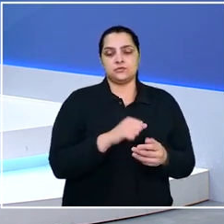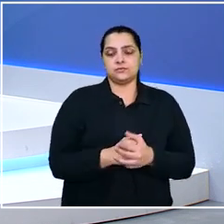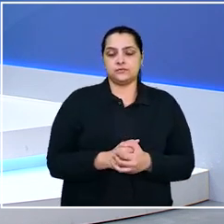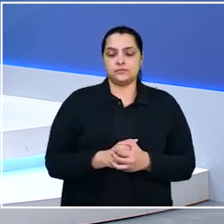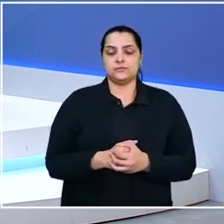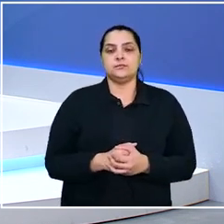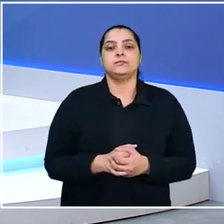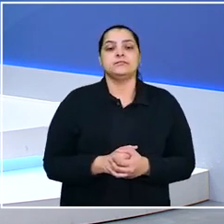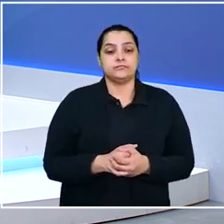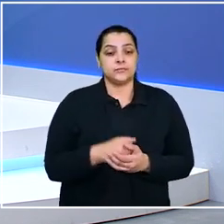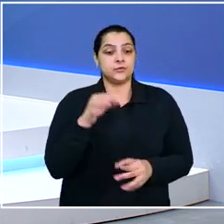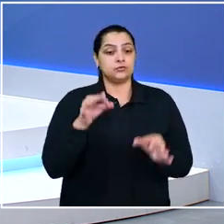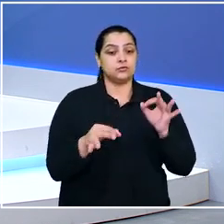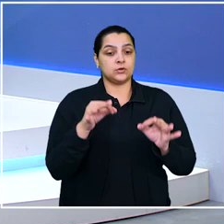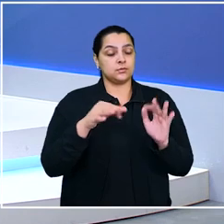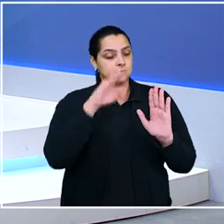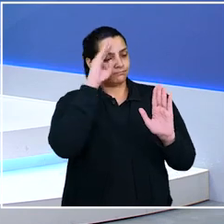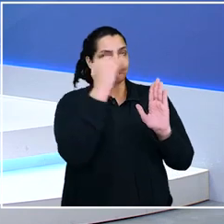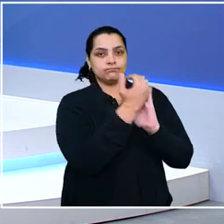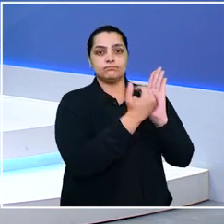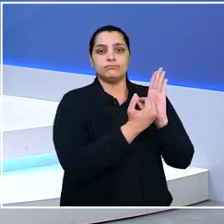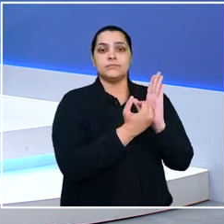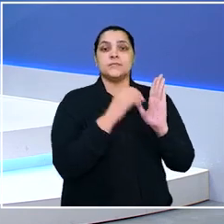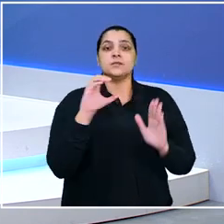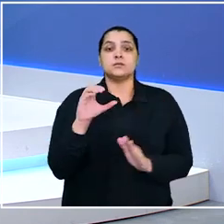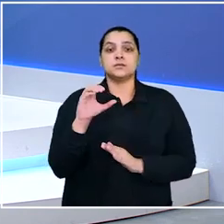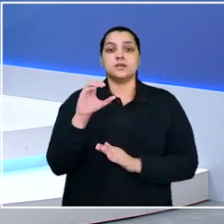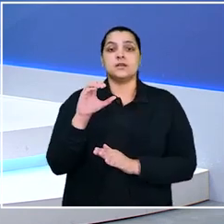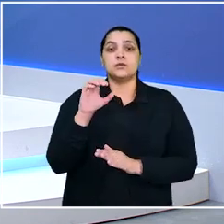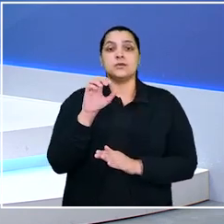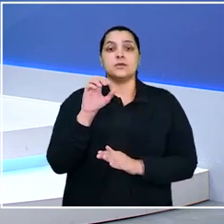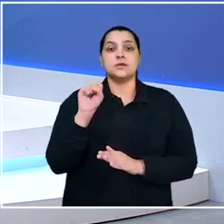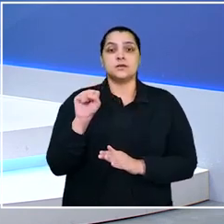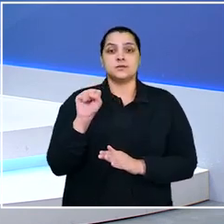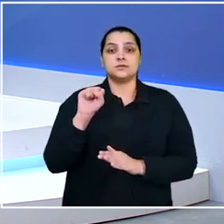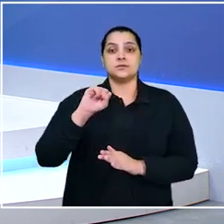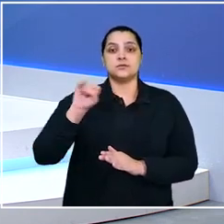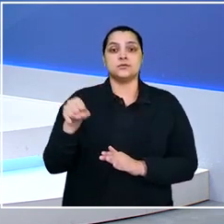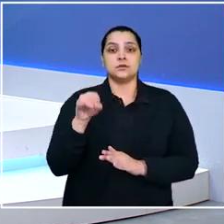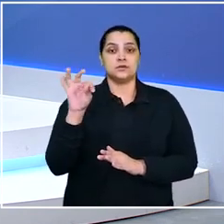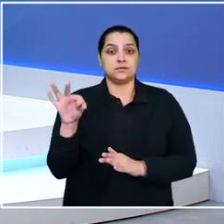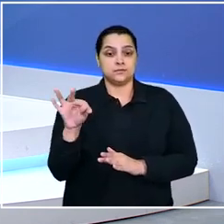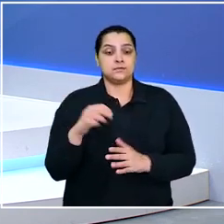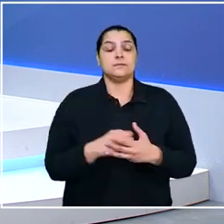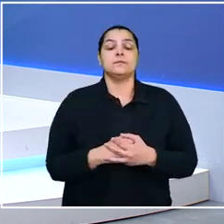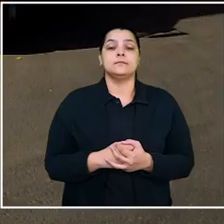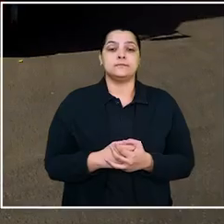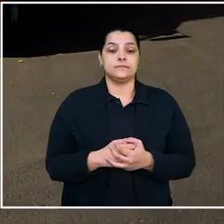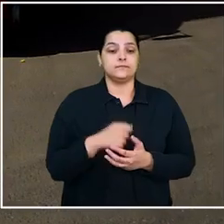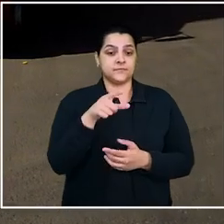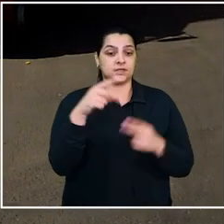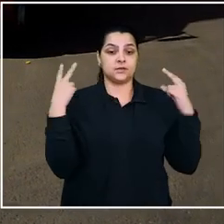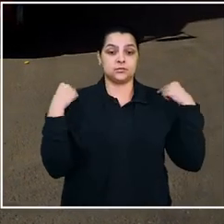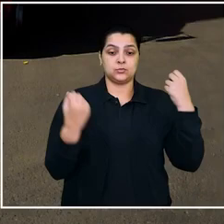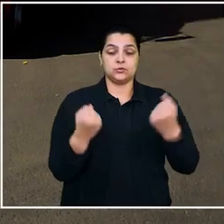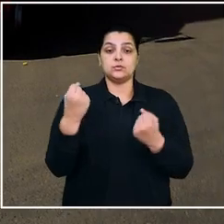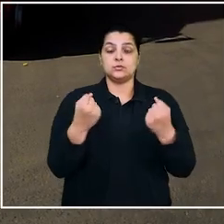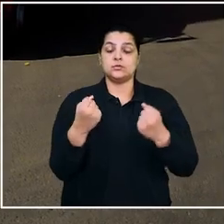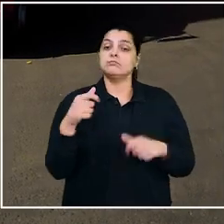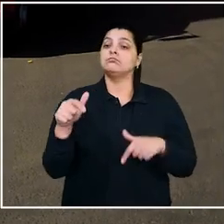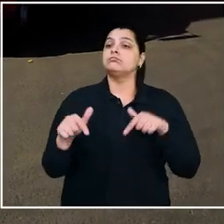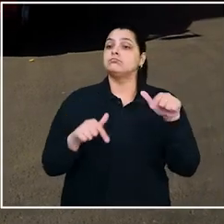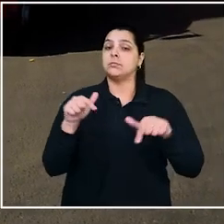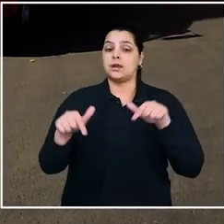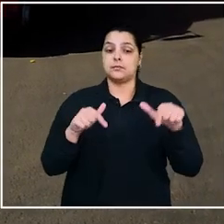O julgamento desse caso, Anderson, seguiu o protocolo do Conselho Nacional de Justiça com base em perspectiva de gênero. O motorista